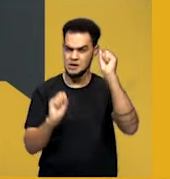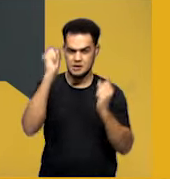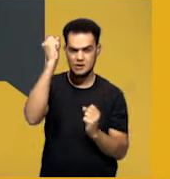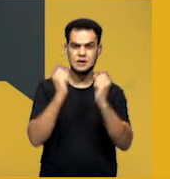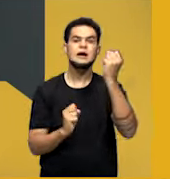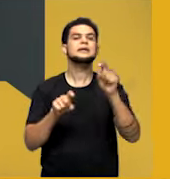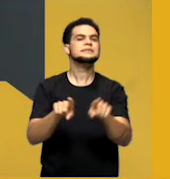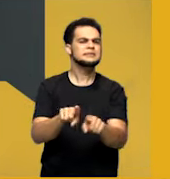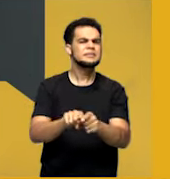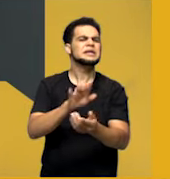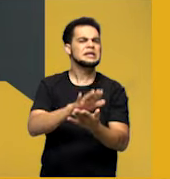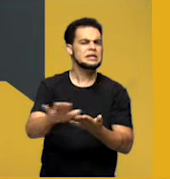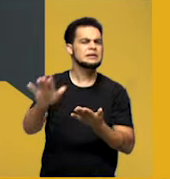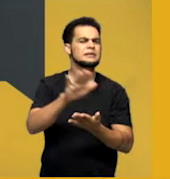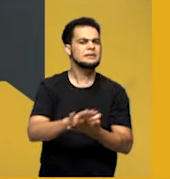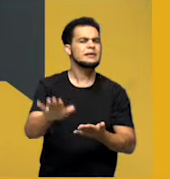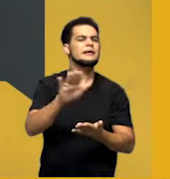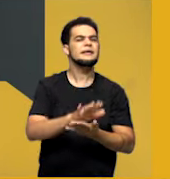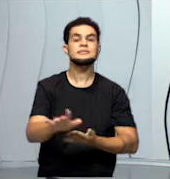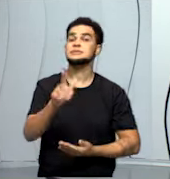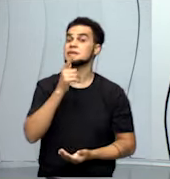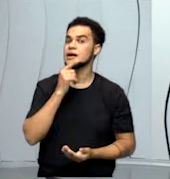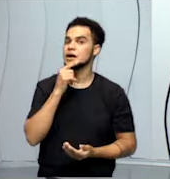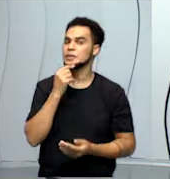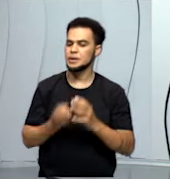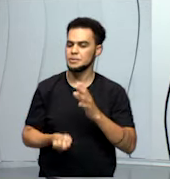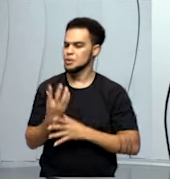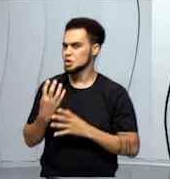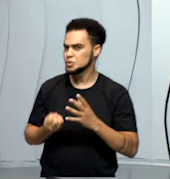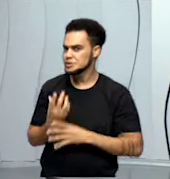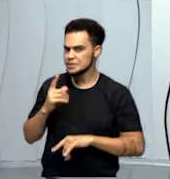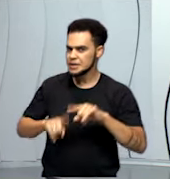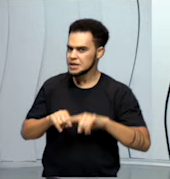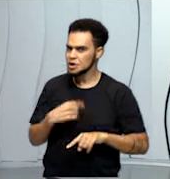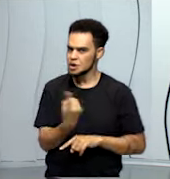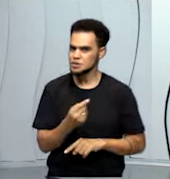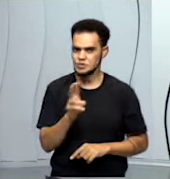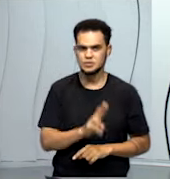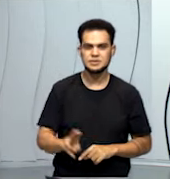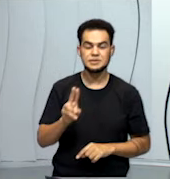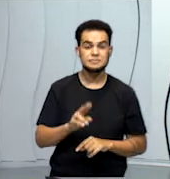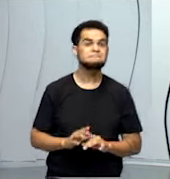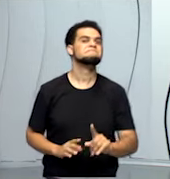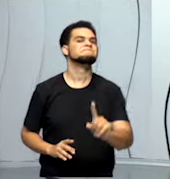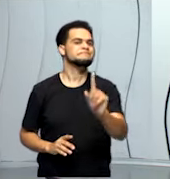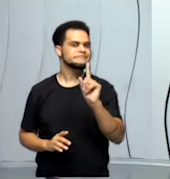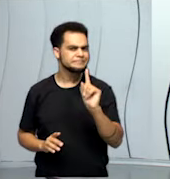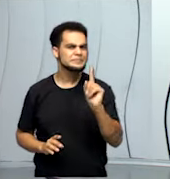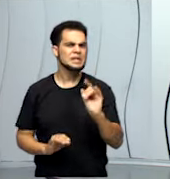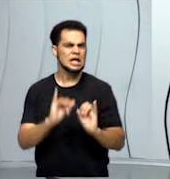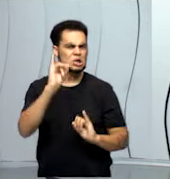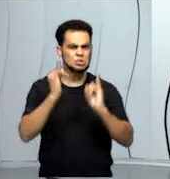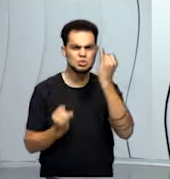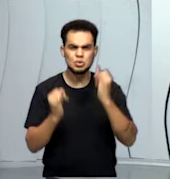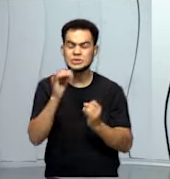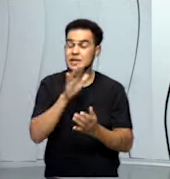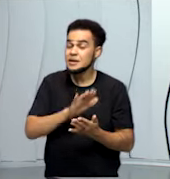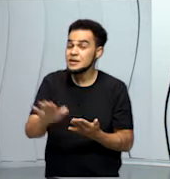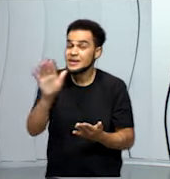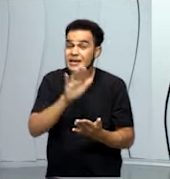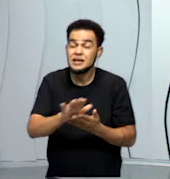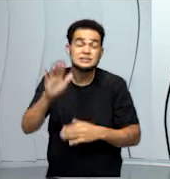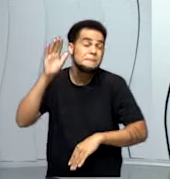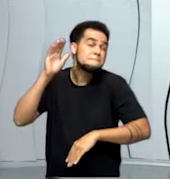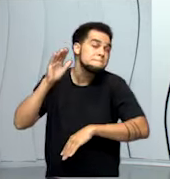produzir os produtos que consumimos. Aliás, a indústria gasta muito mais água